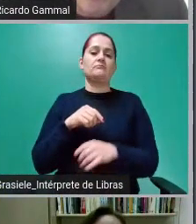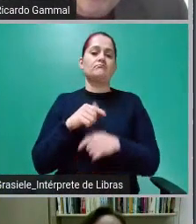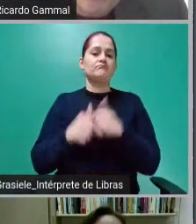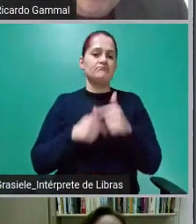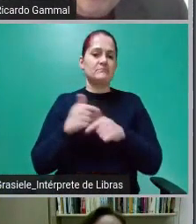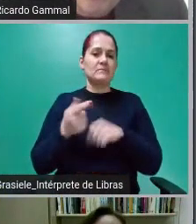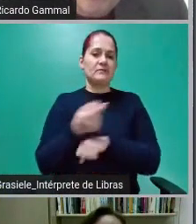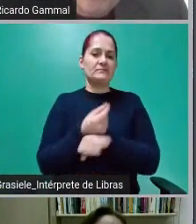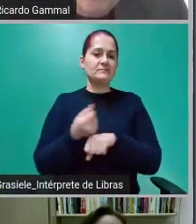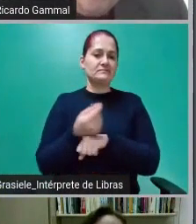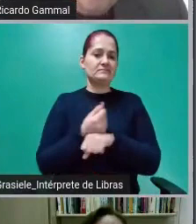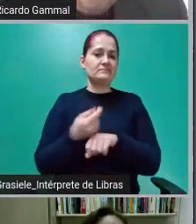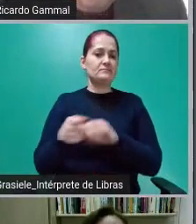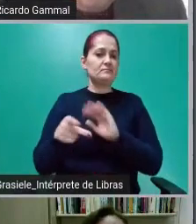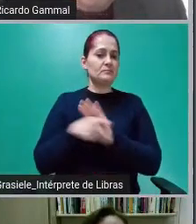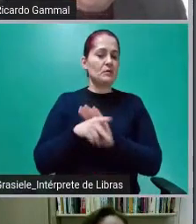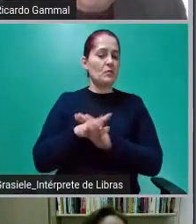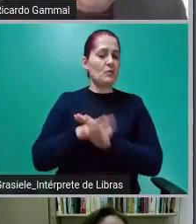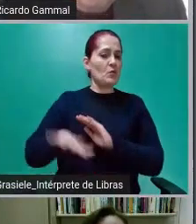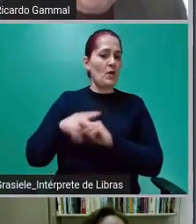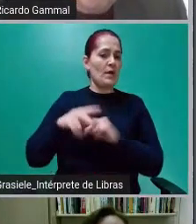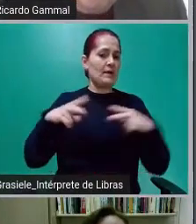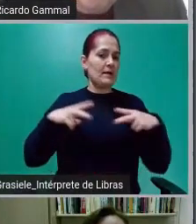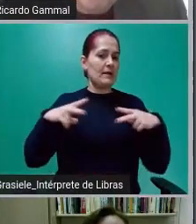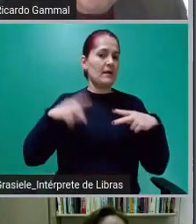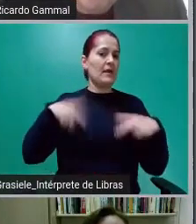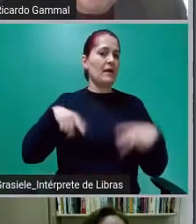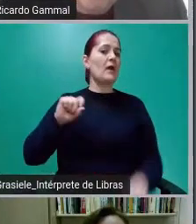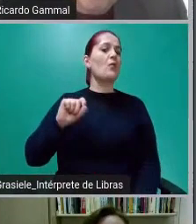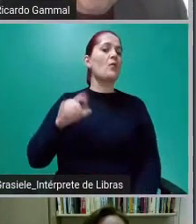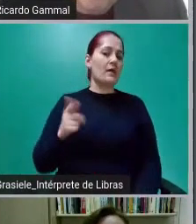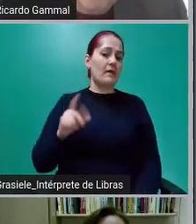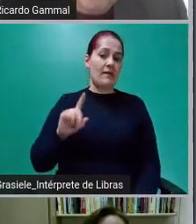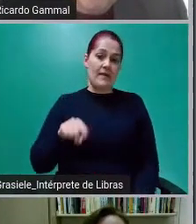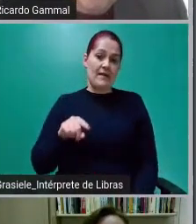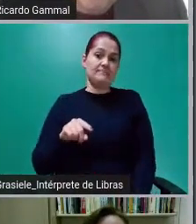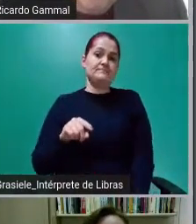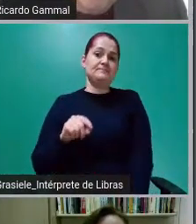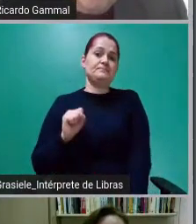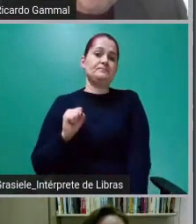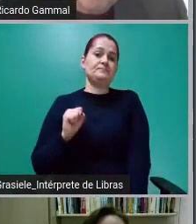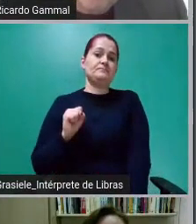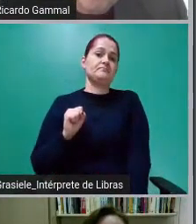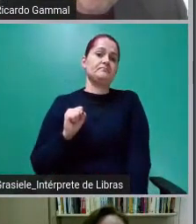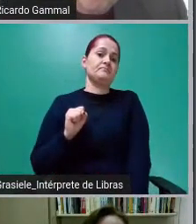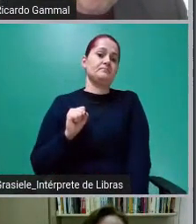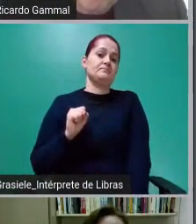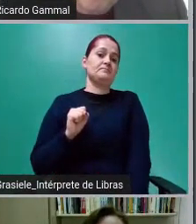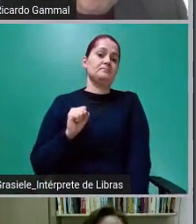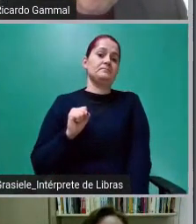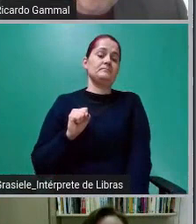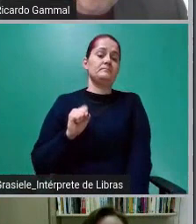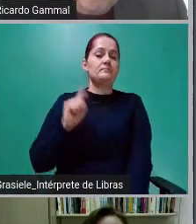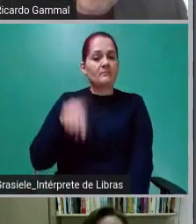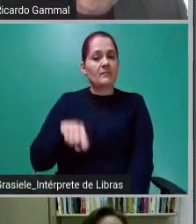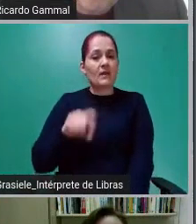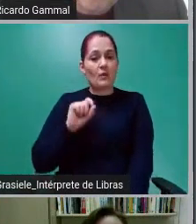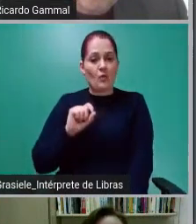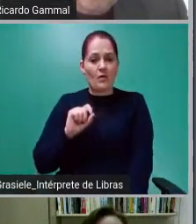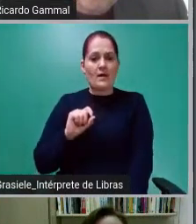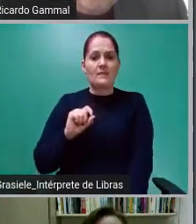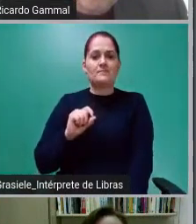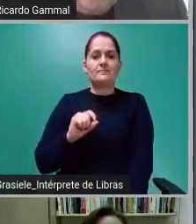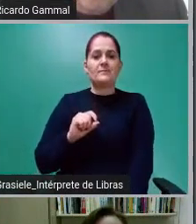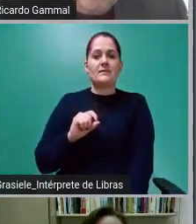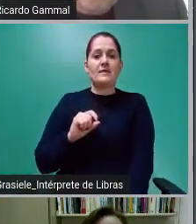frequência? É uma operação financeira que converte ativos.